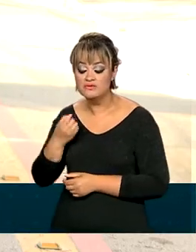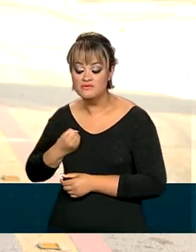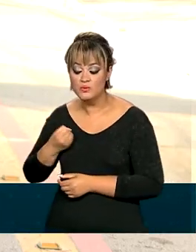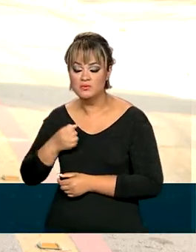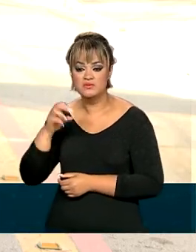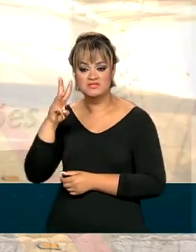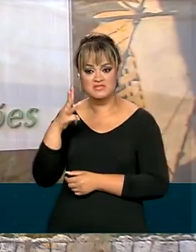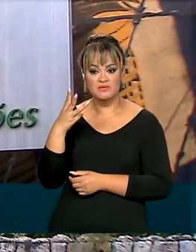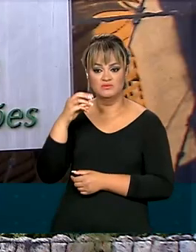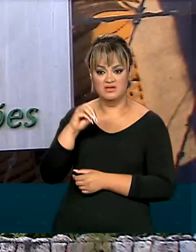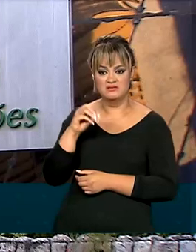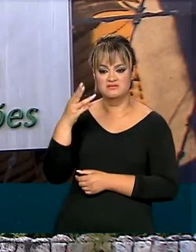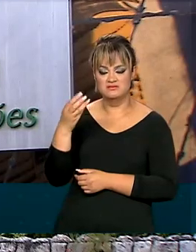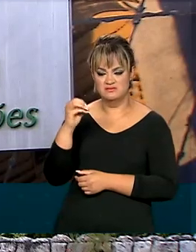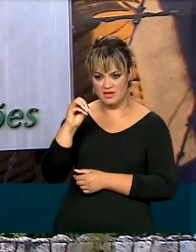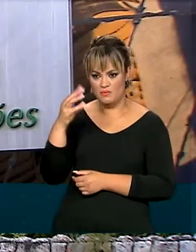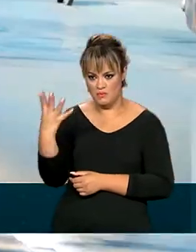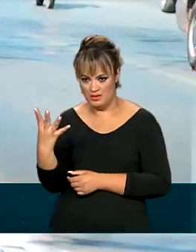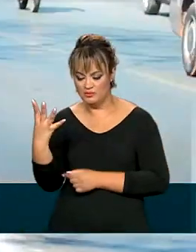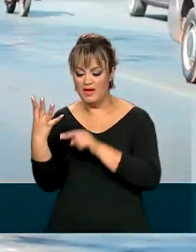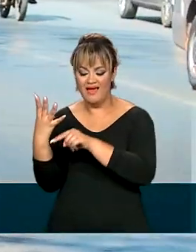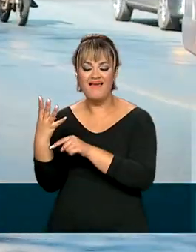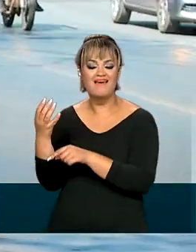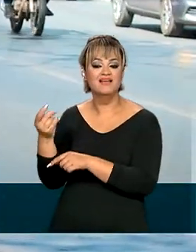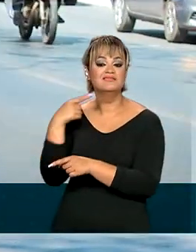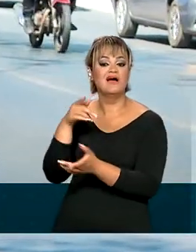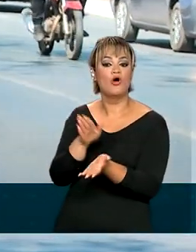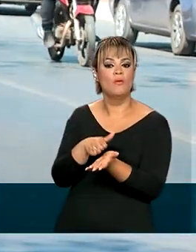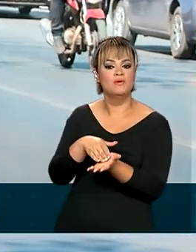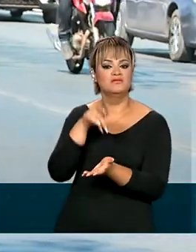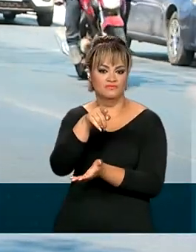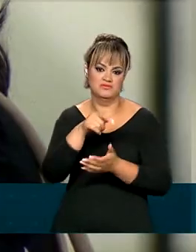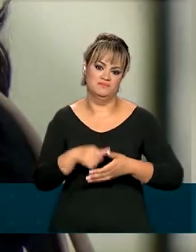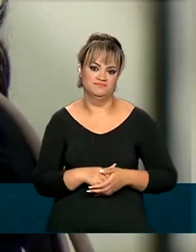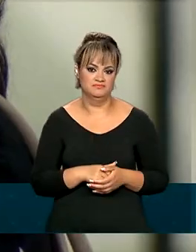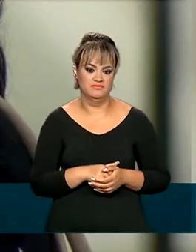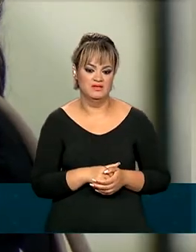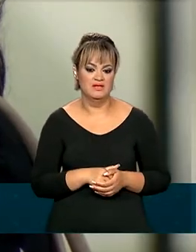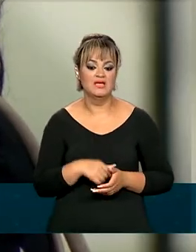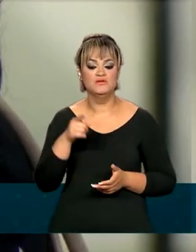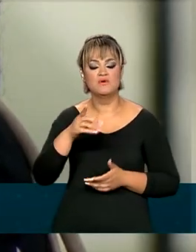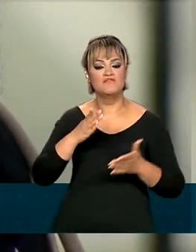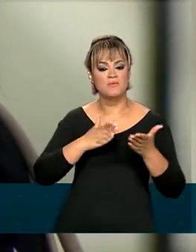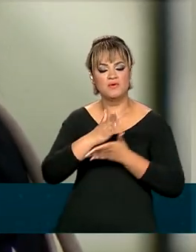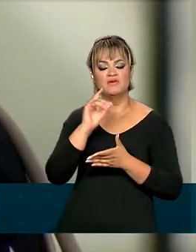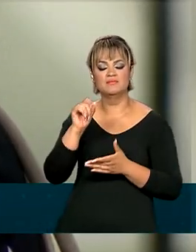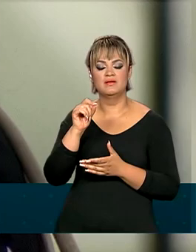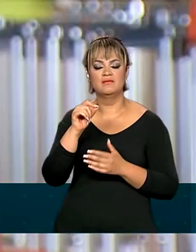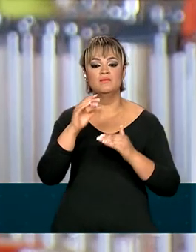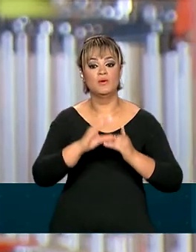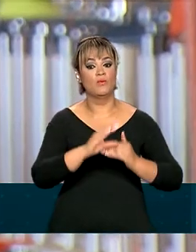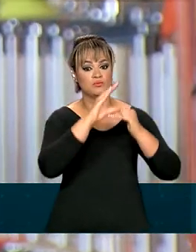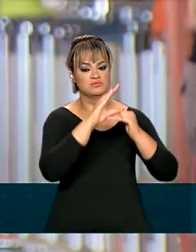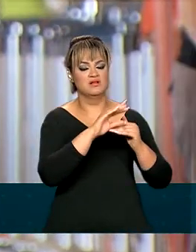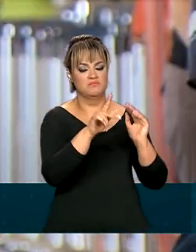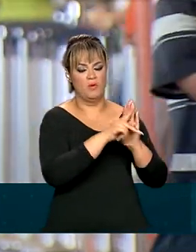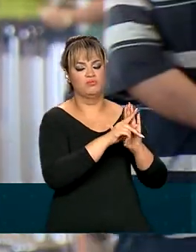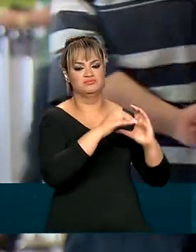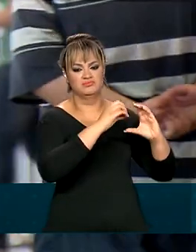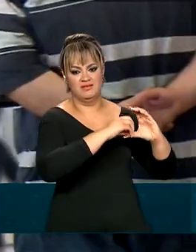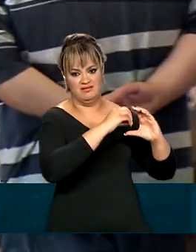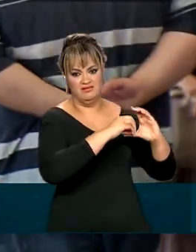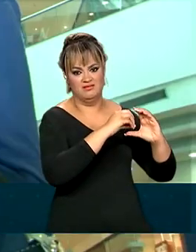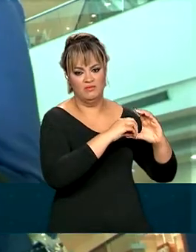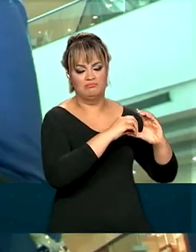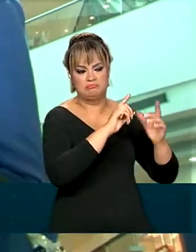0304 para as ligações de cobrança. A medida foi aprovada pelo Conselho Diretor da Agência